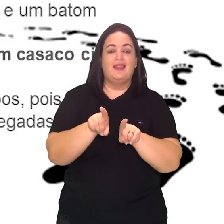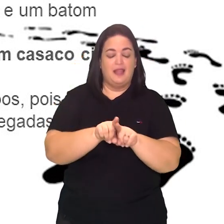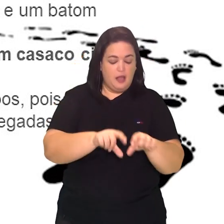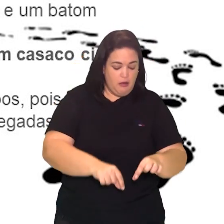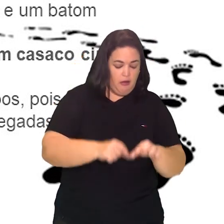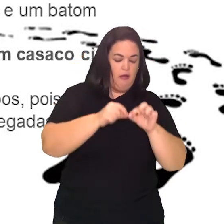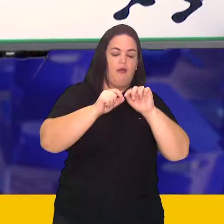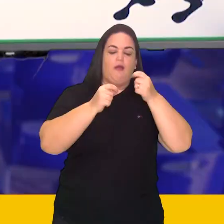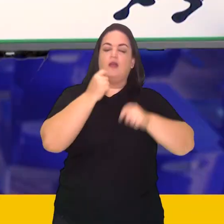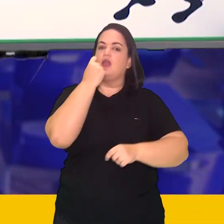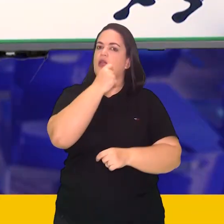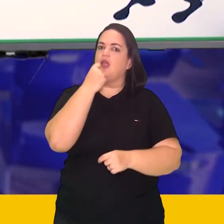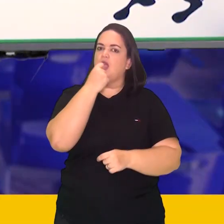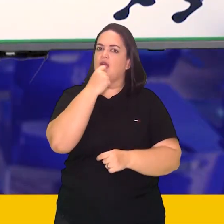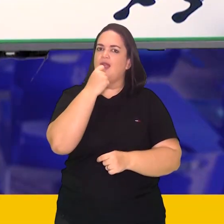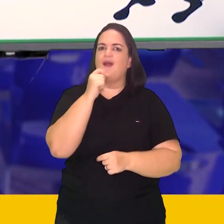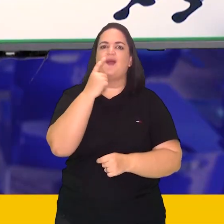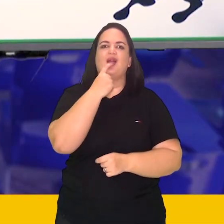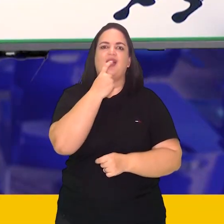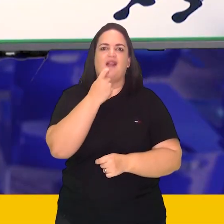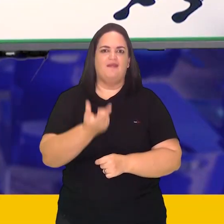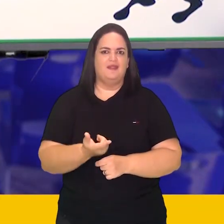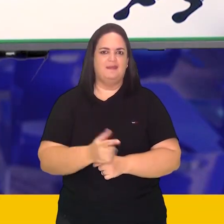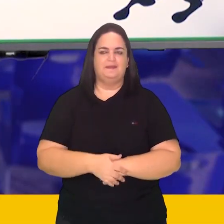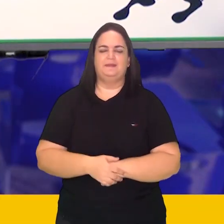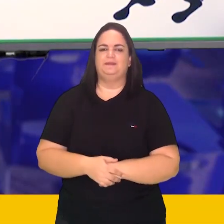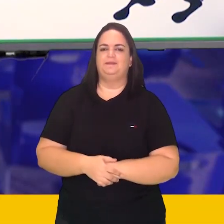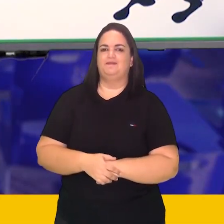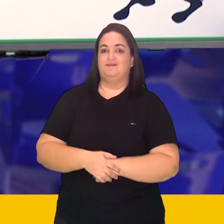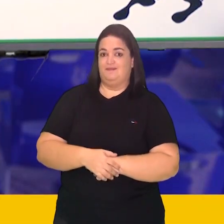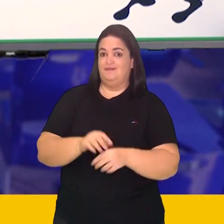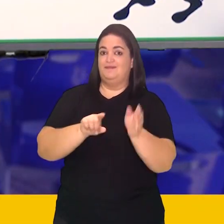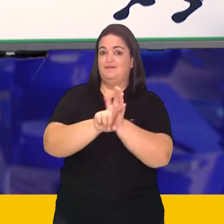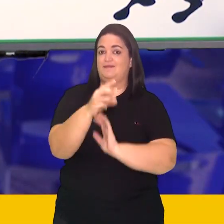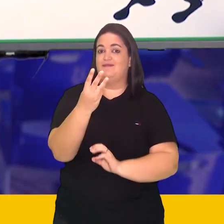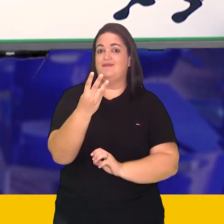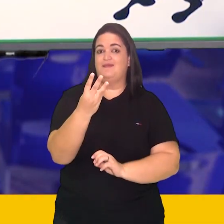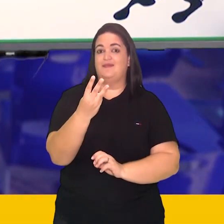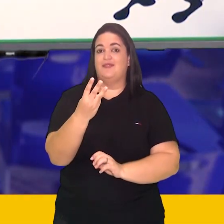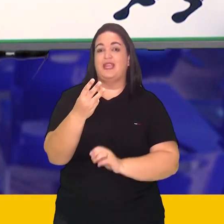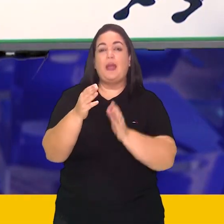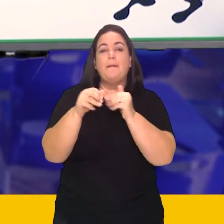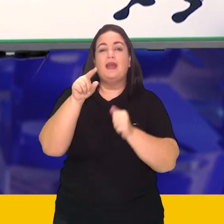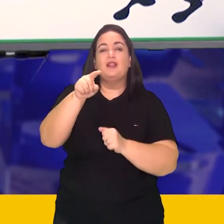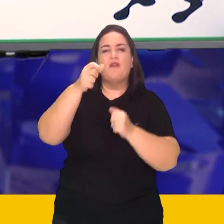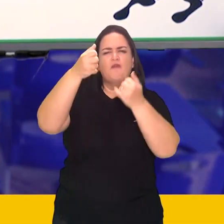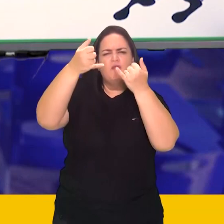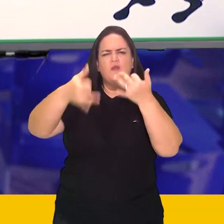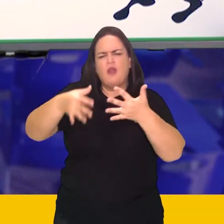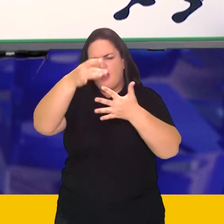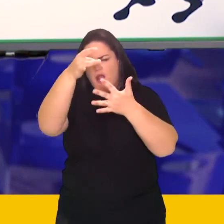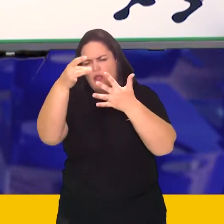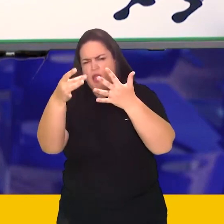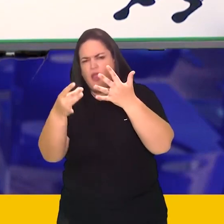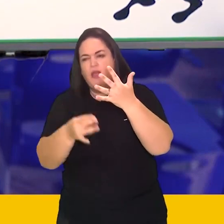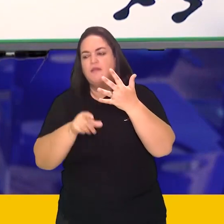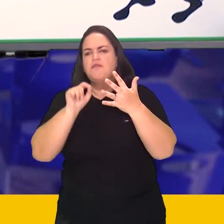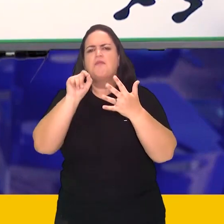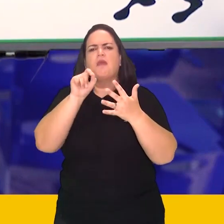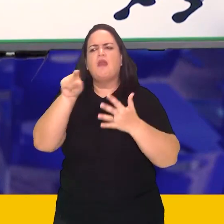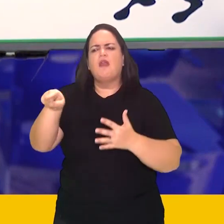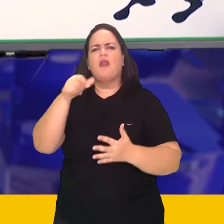vermelho. A terceira pergunta pede que vocês descrevam como é essa mulher? que a gente sabe sobre ela,